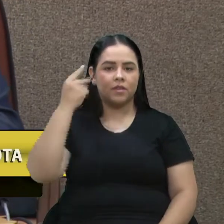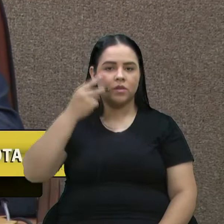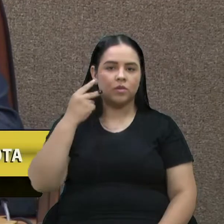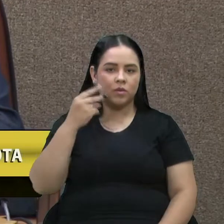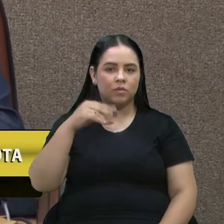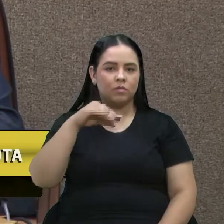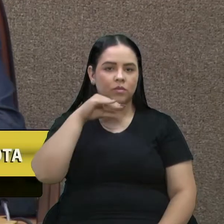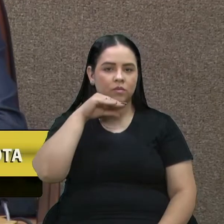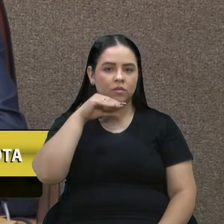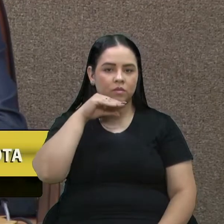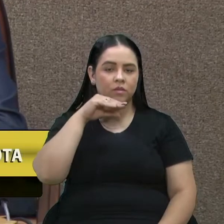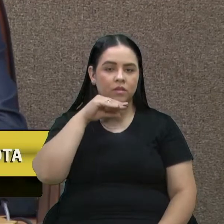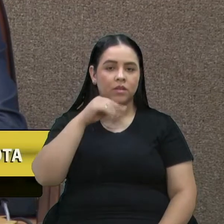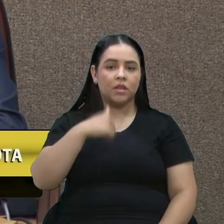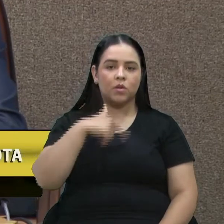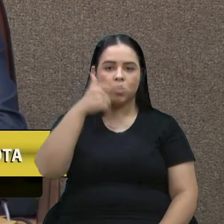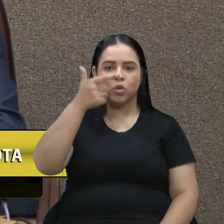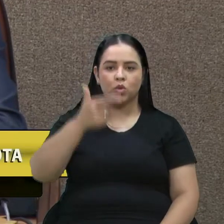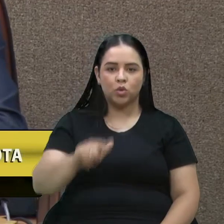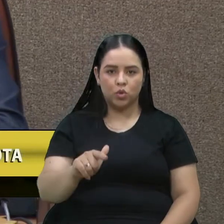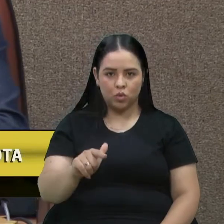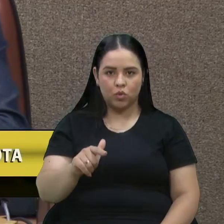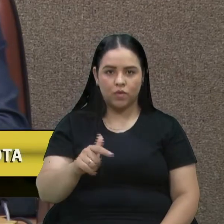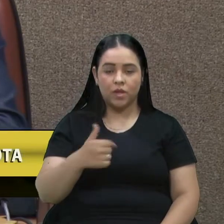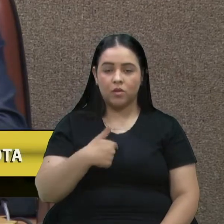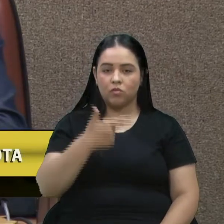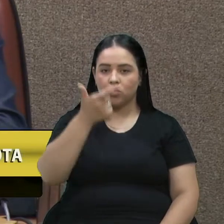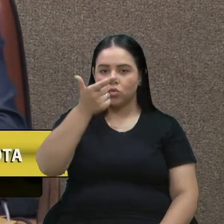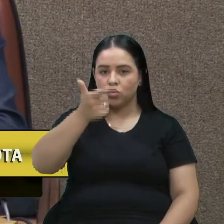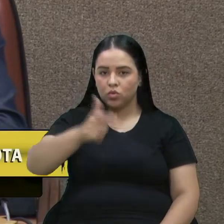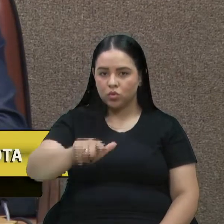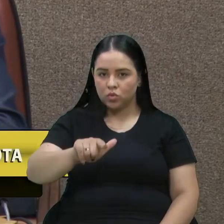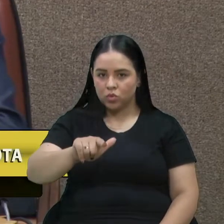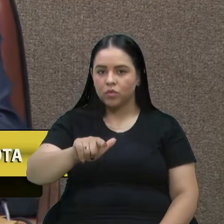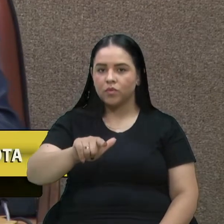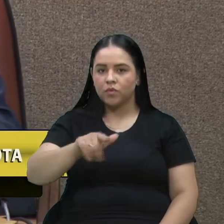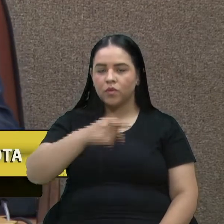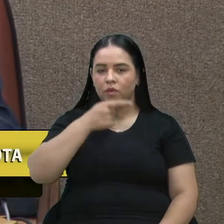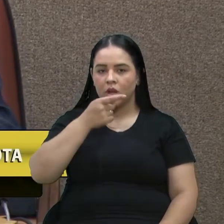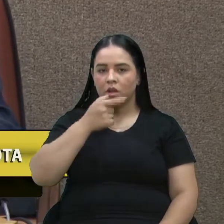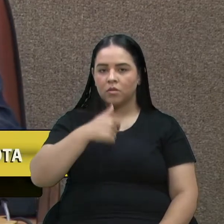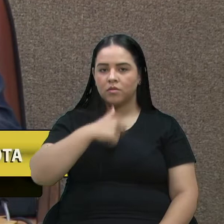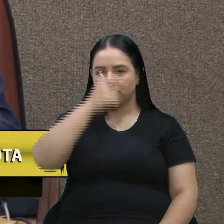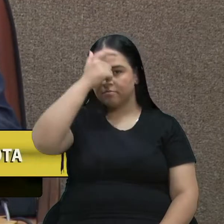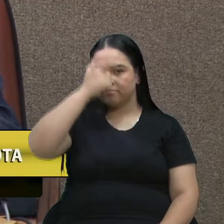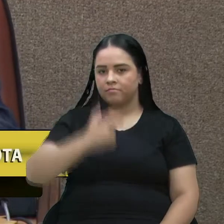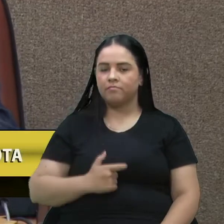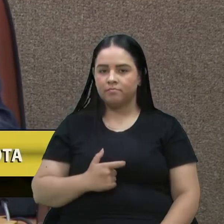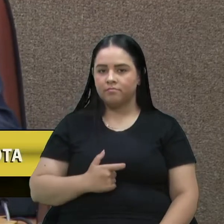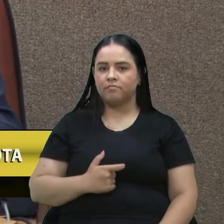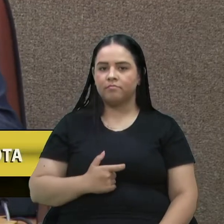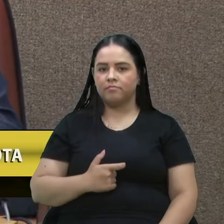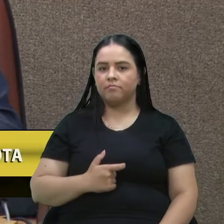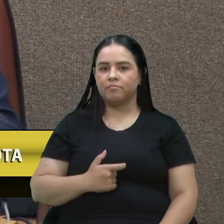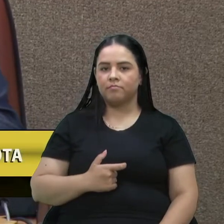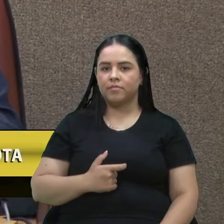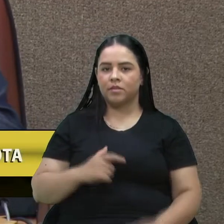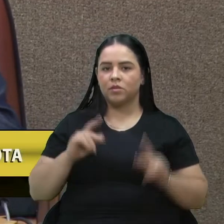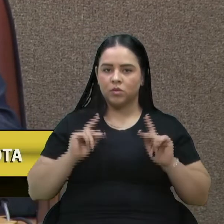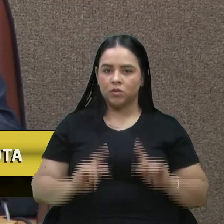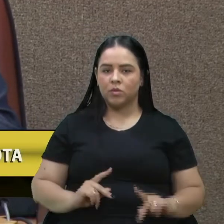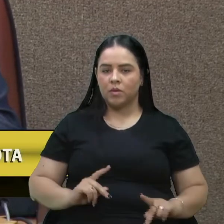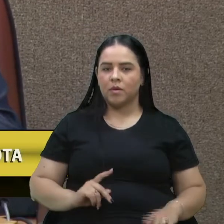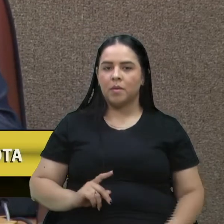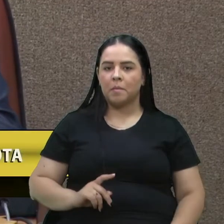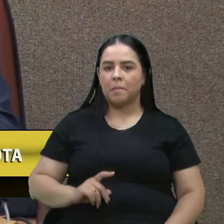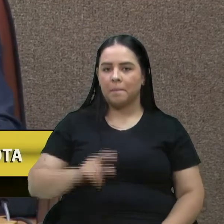que volto a dizer e digo como pessoa, como pai de família e como